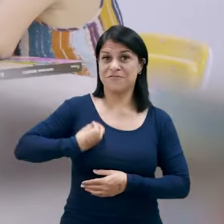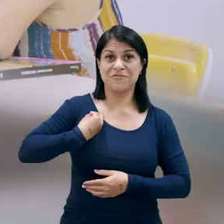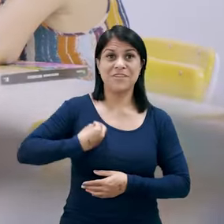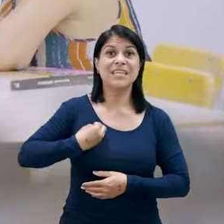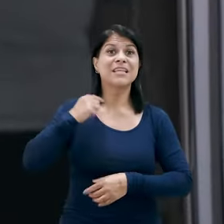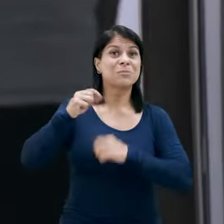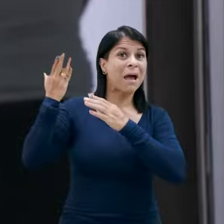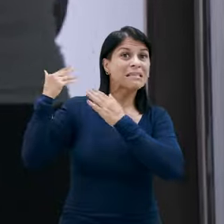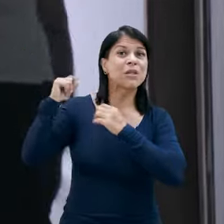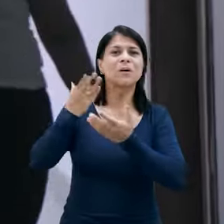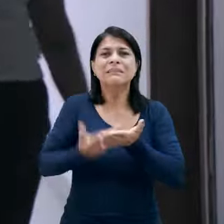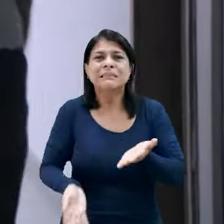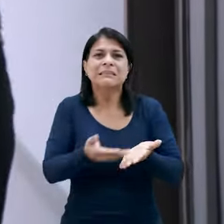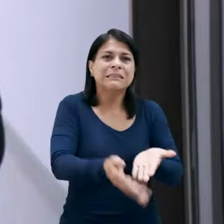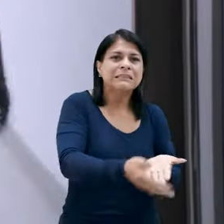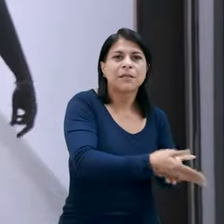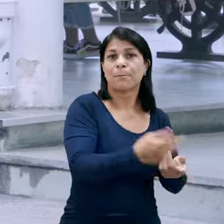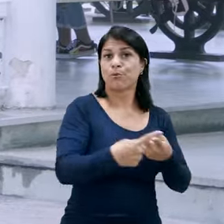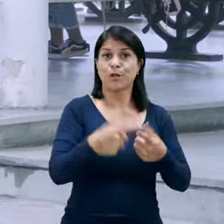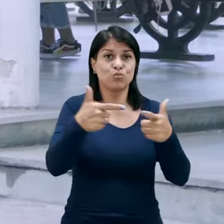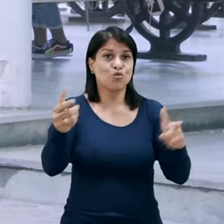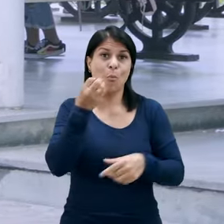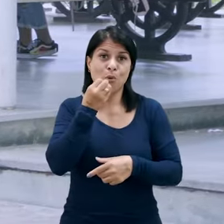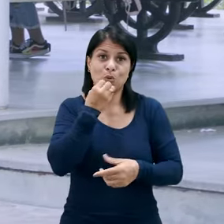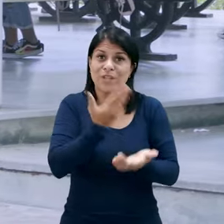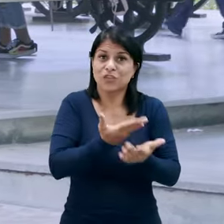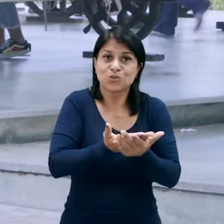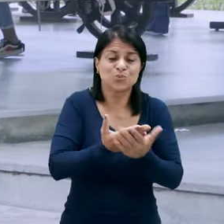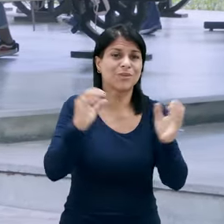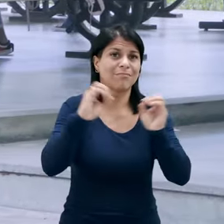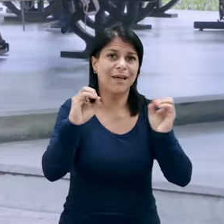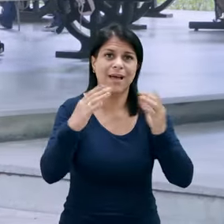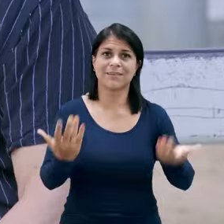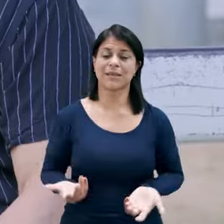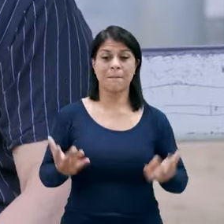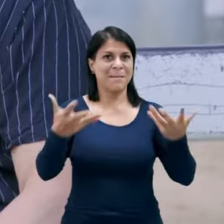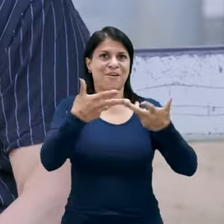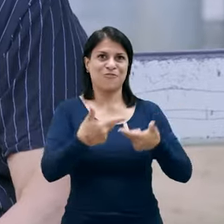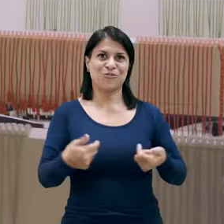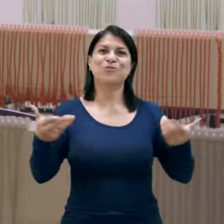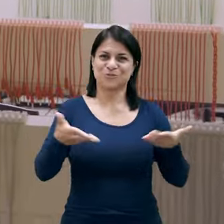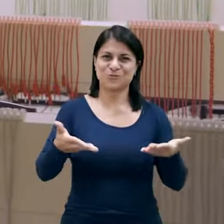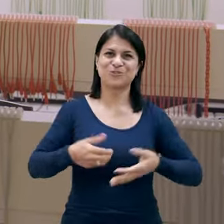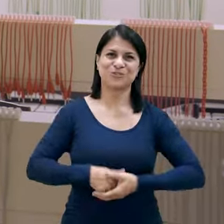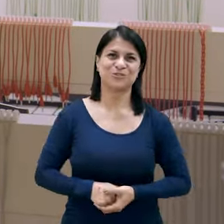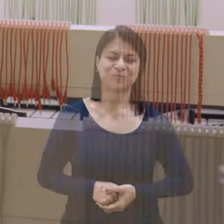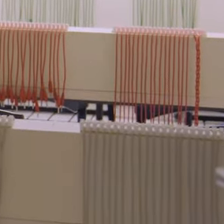iam se perder por não ter uma oportunidade, por ter essa coisa maravilhosa que é o IFES.